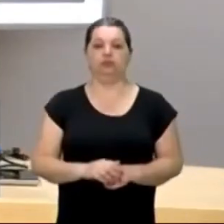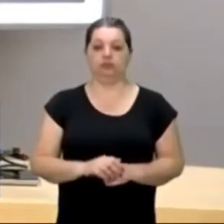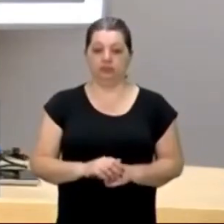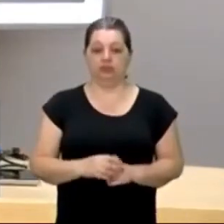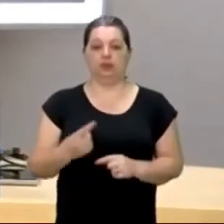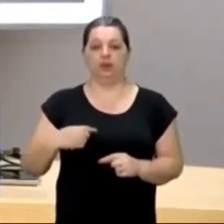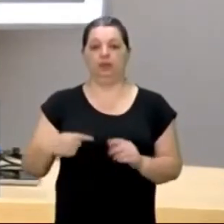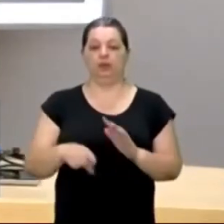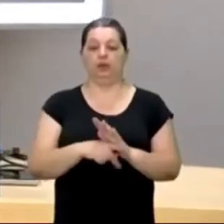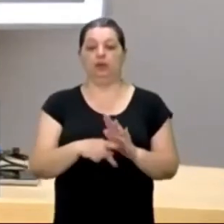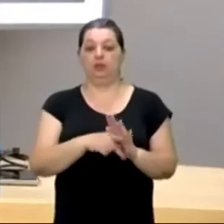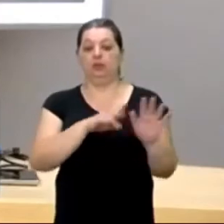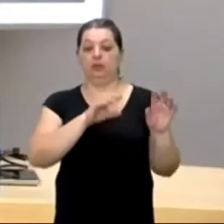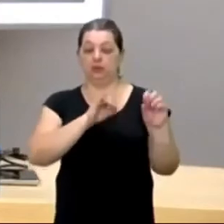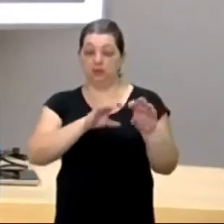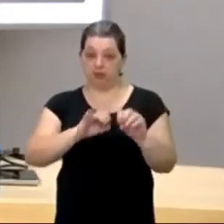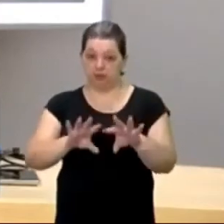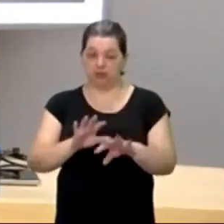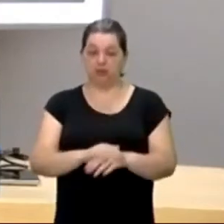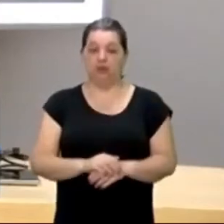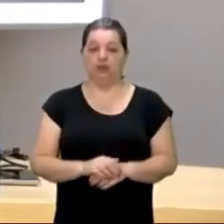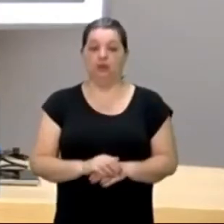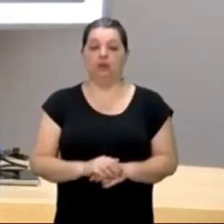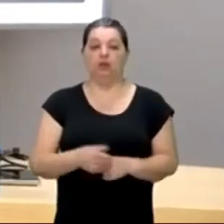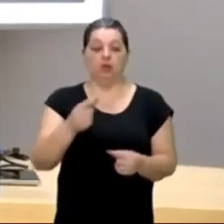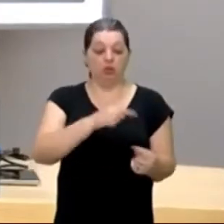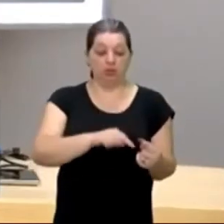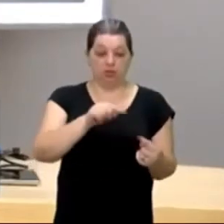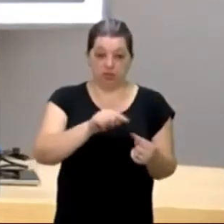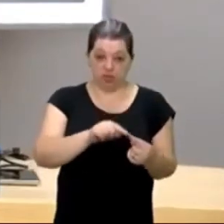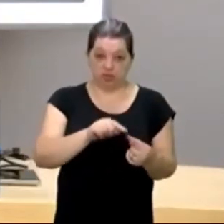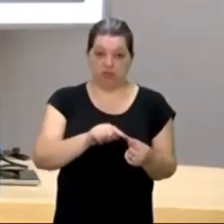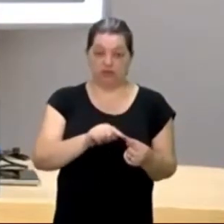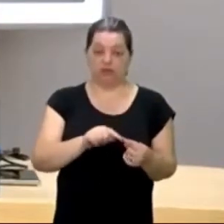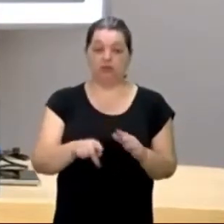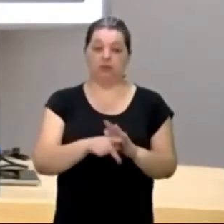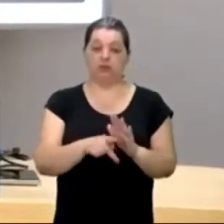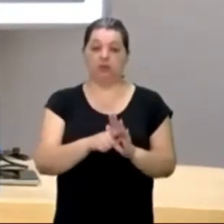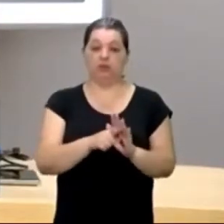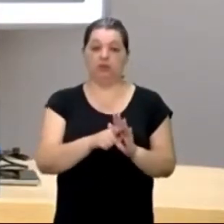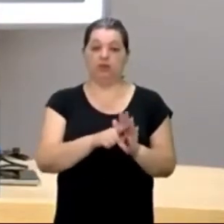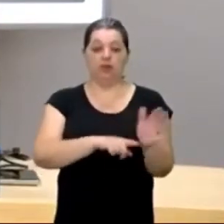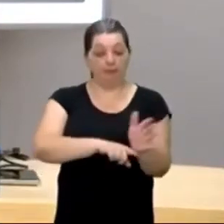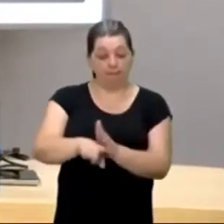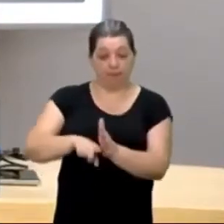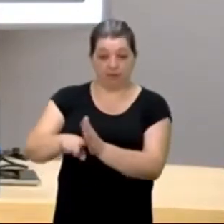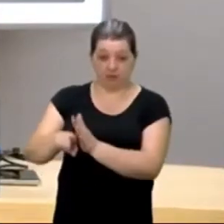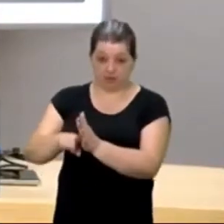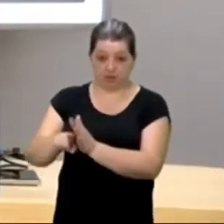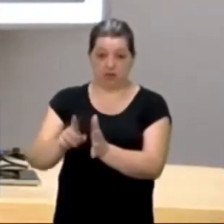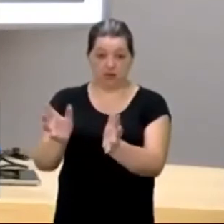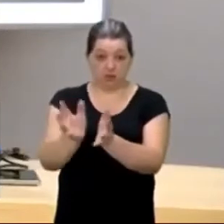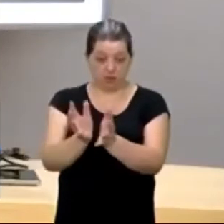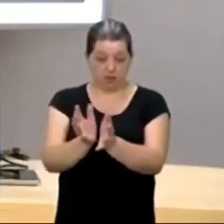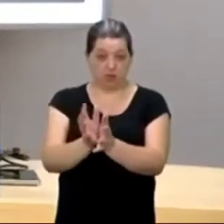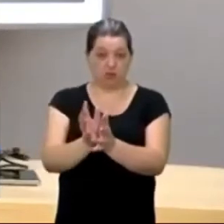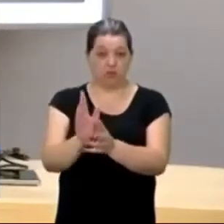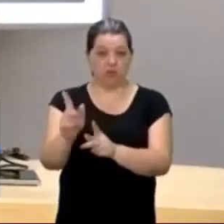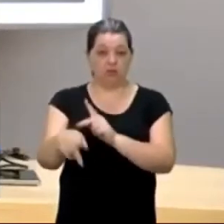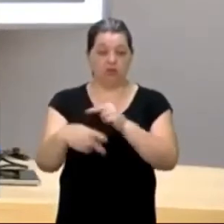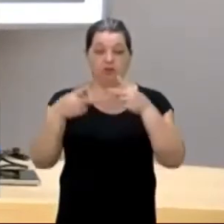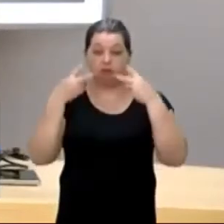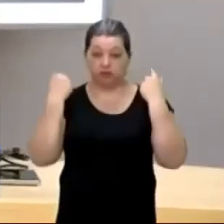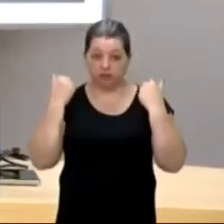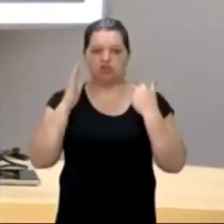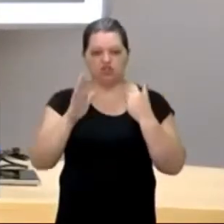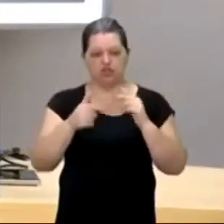as missões, para poder estudar, as comunidades indígenas, existiram de verdade, e aí, algo que eu falei, já